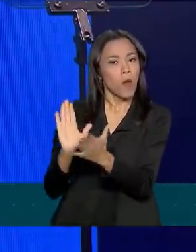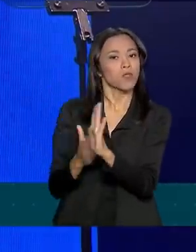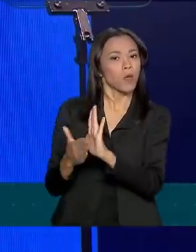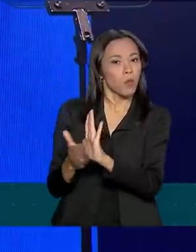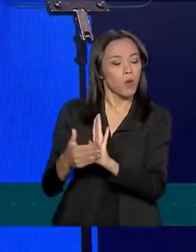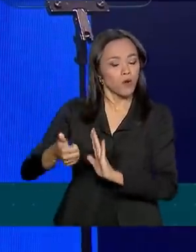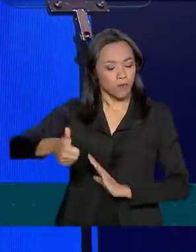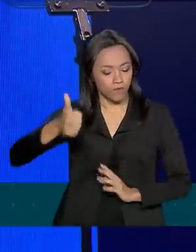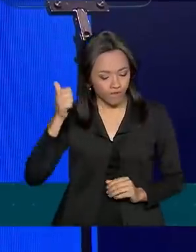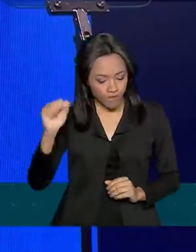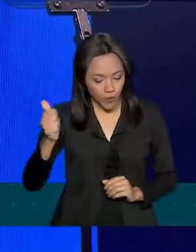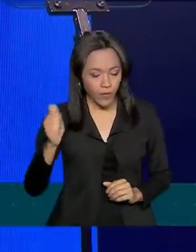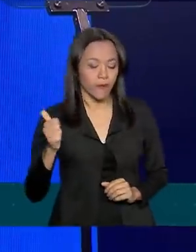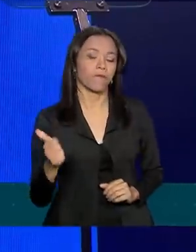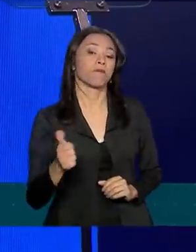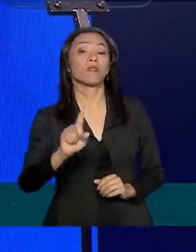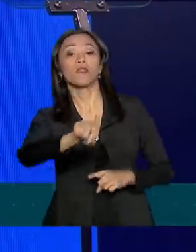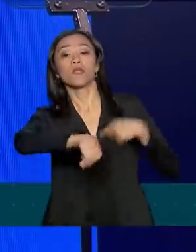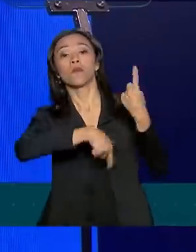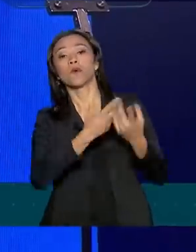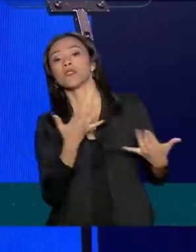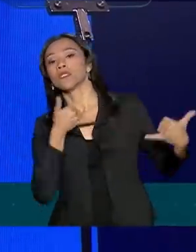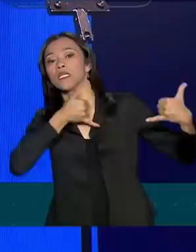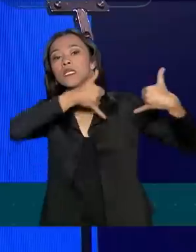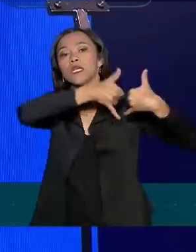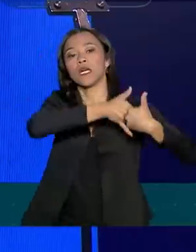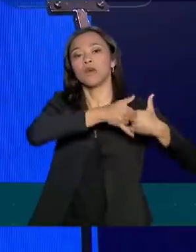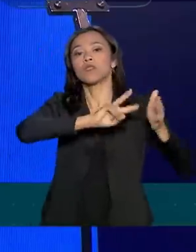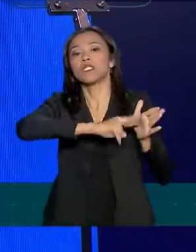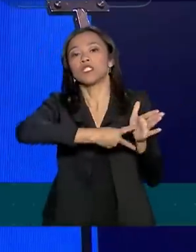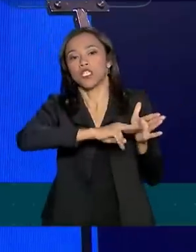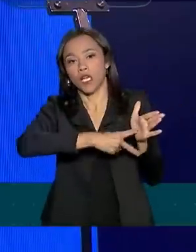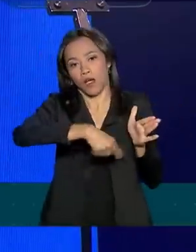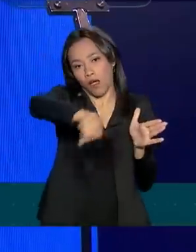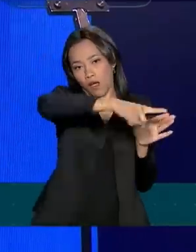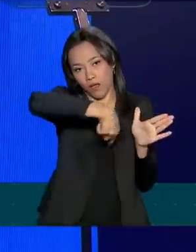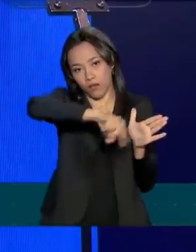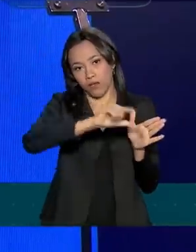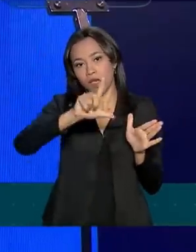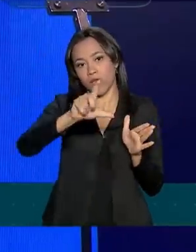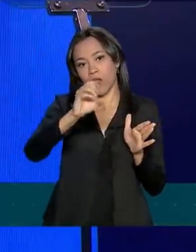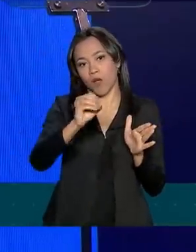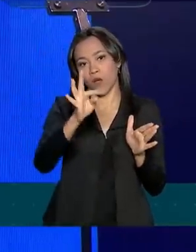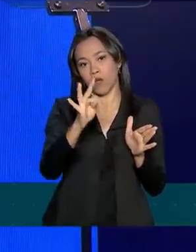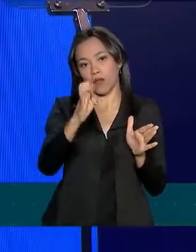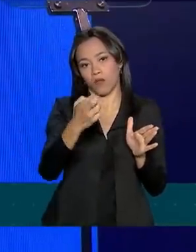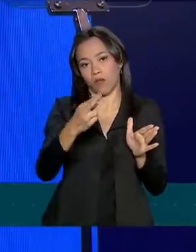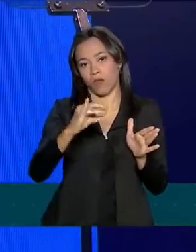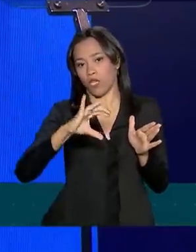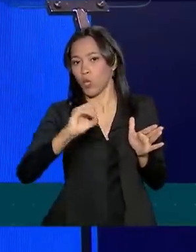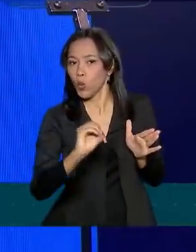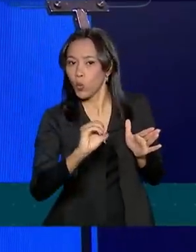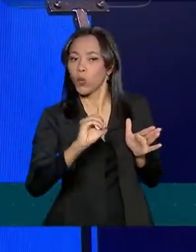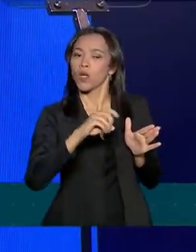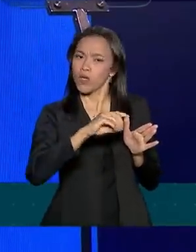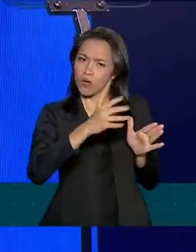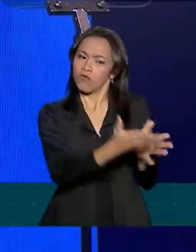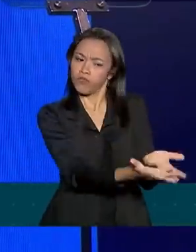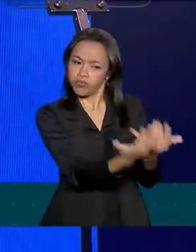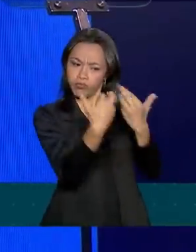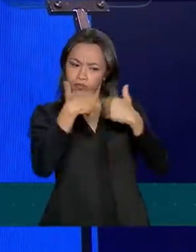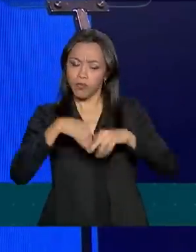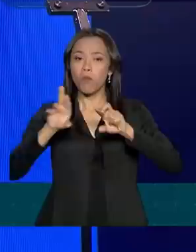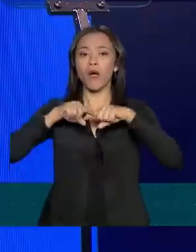Ligamos para o sindicato deles, para alguns lotéricos mais influentes. Tivemos uma reunião em Brasília.